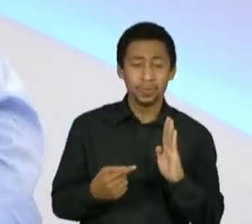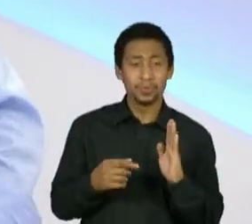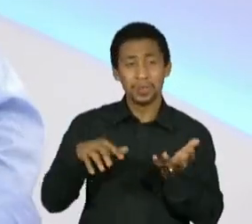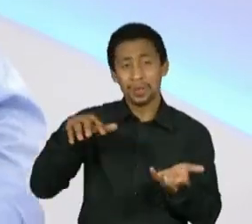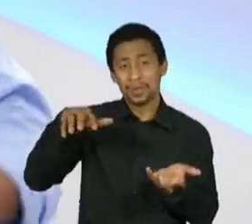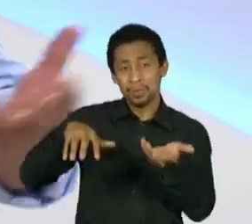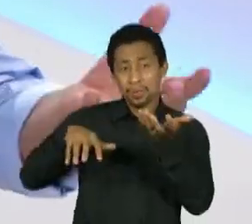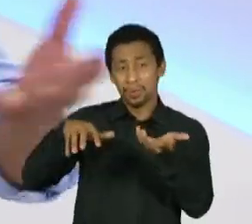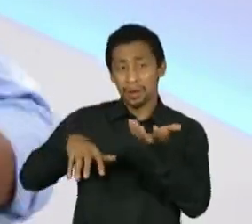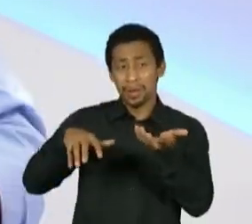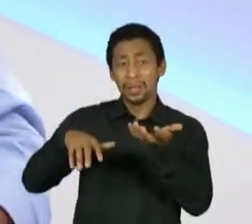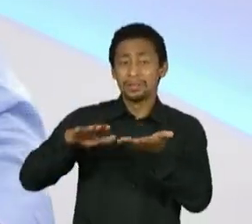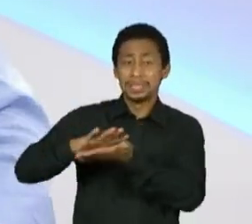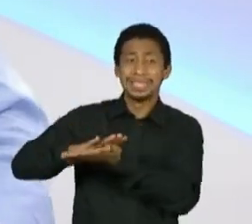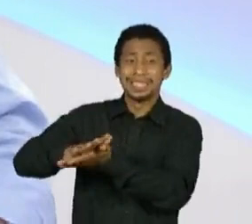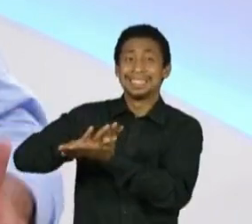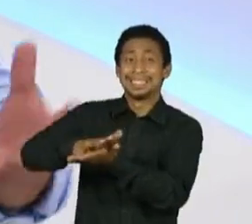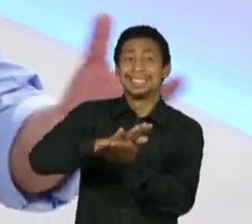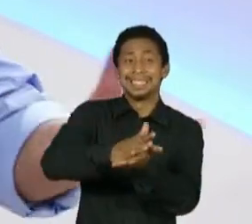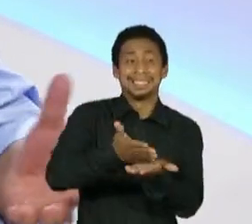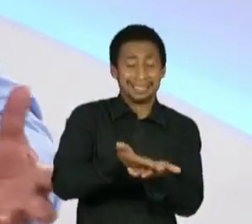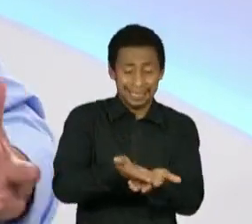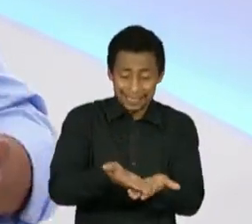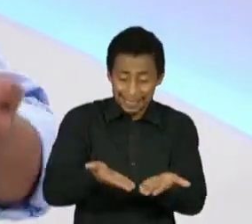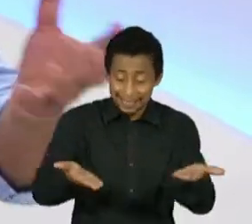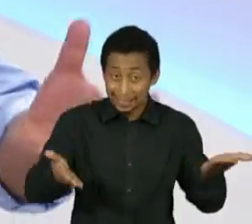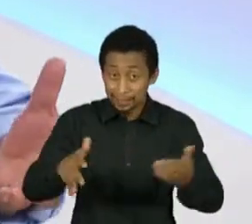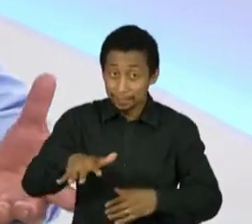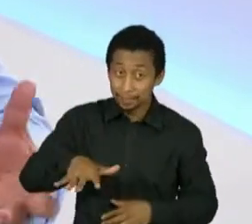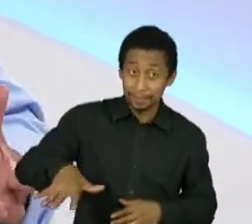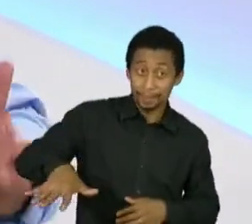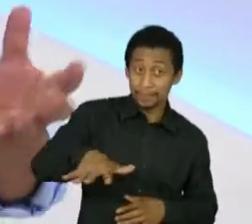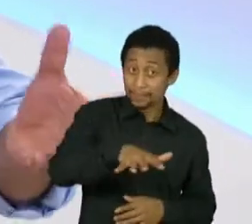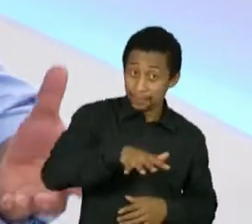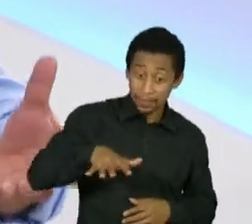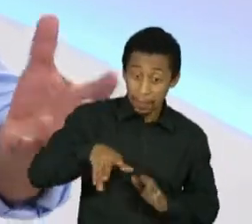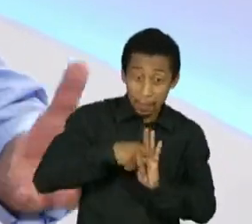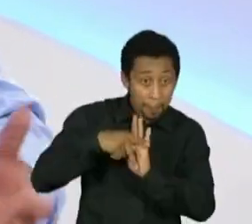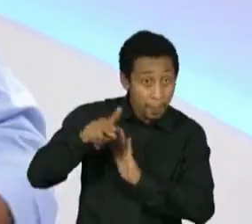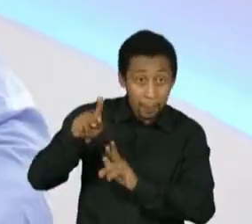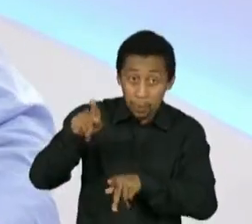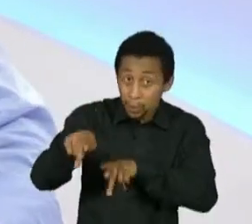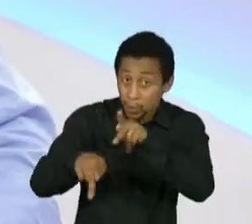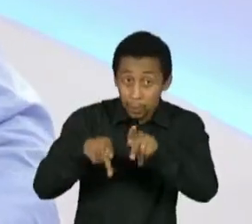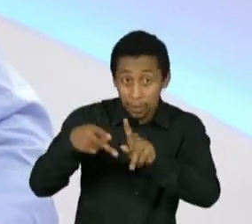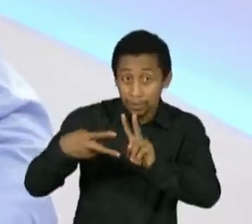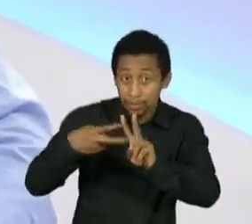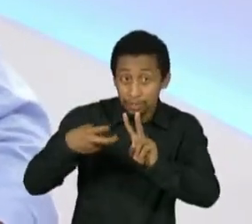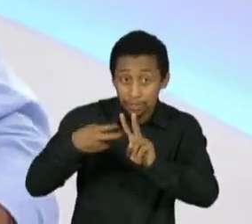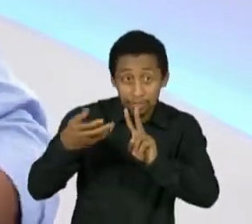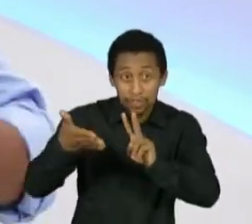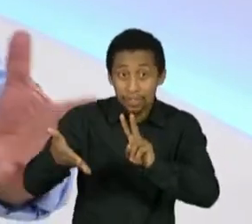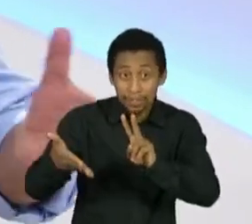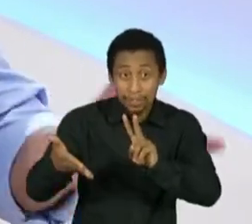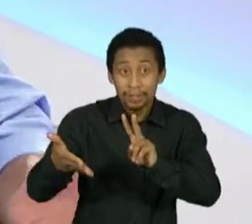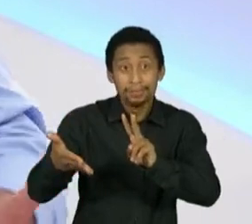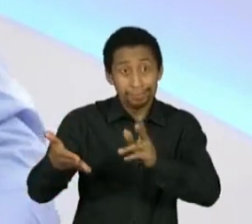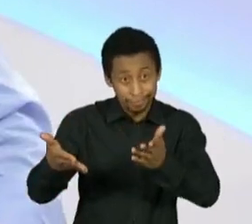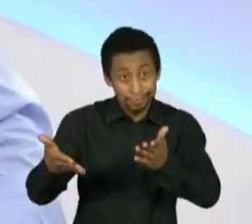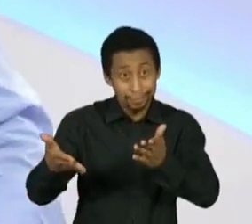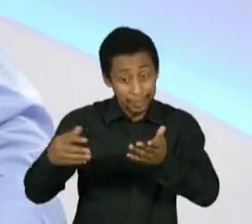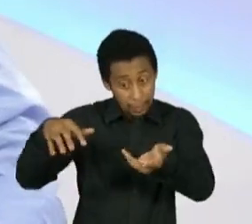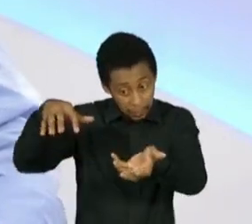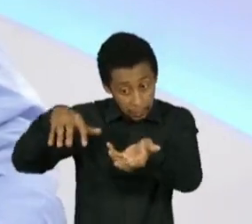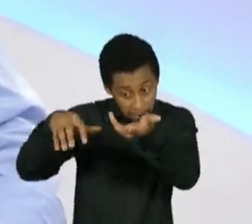o ocupante desse espaço, que é do povo, dentro do Congresso